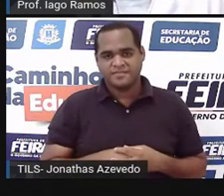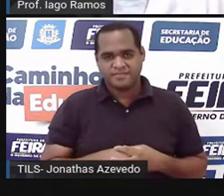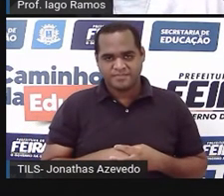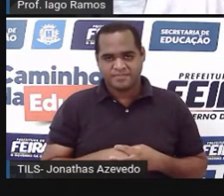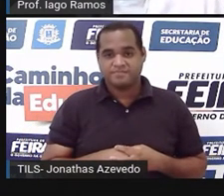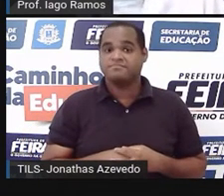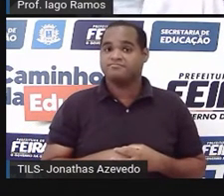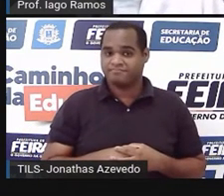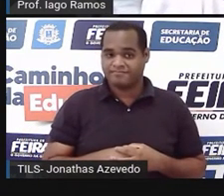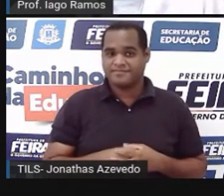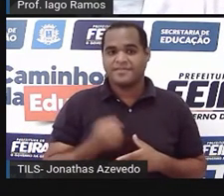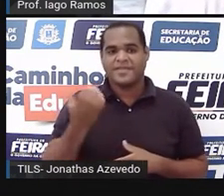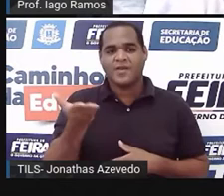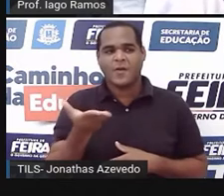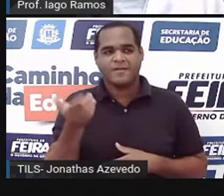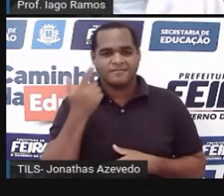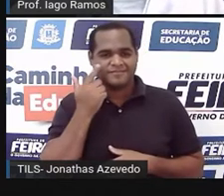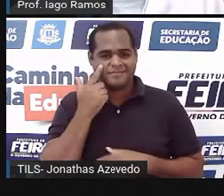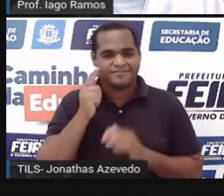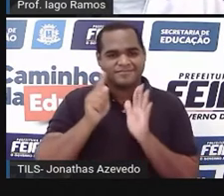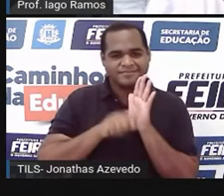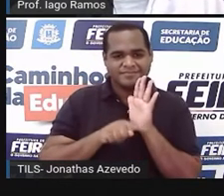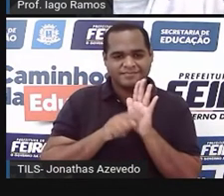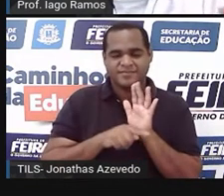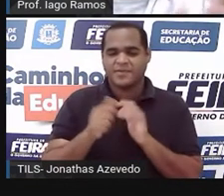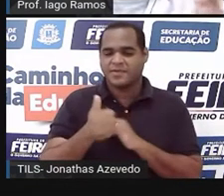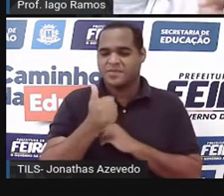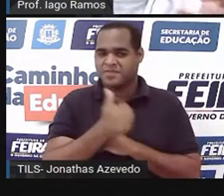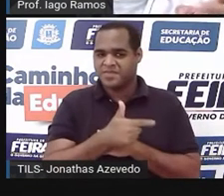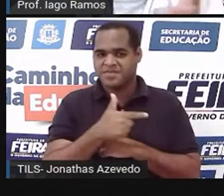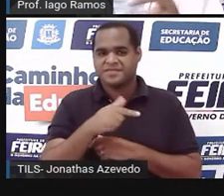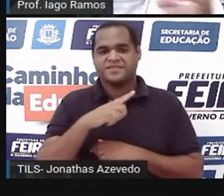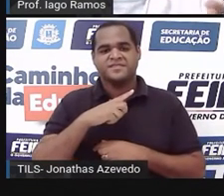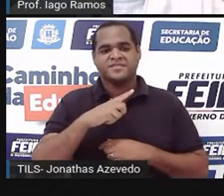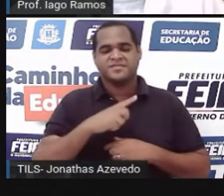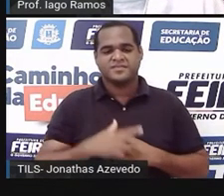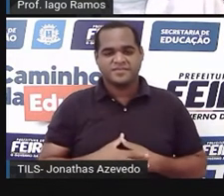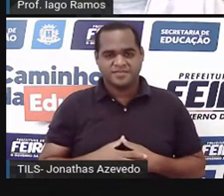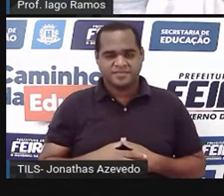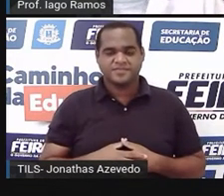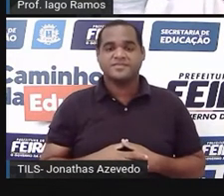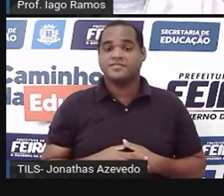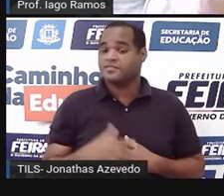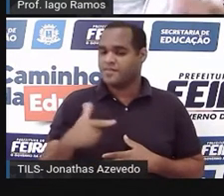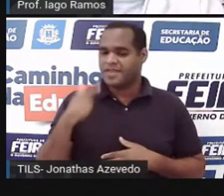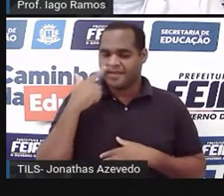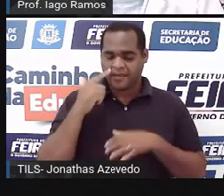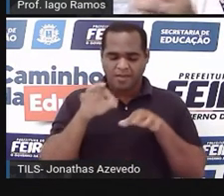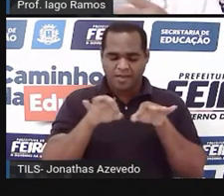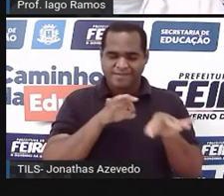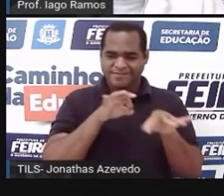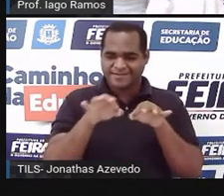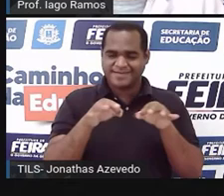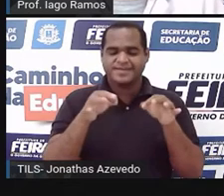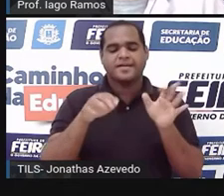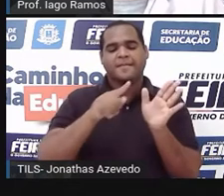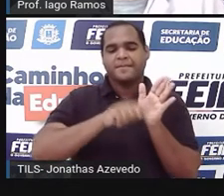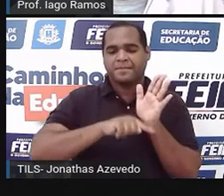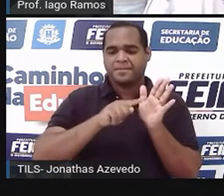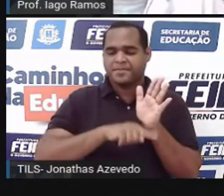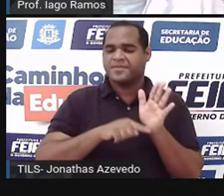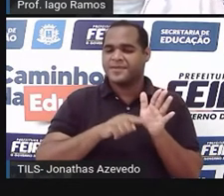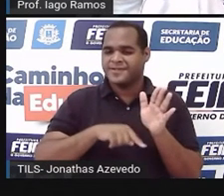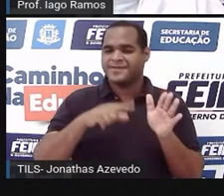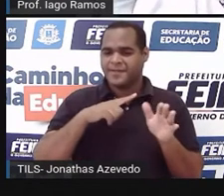maior do que a subtração dos outros dois. E os outros dois, a ordem para fazer a subtração é o maior menos o menor.